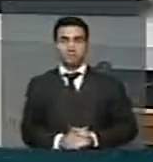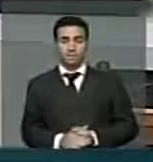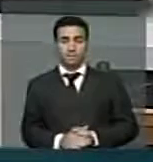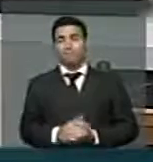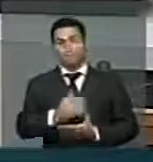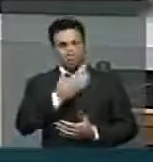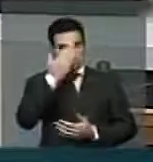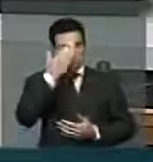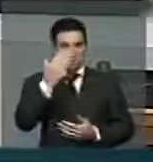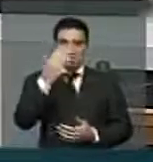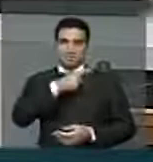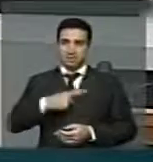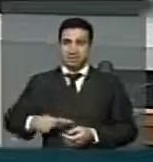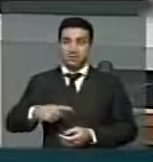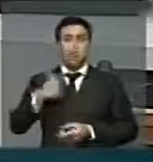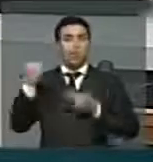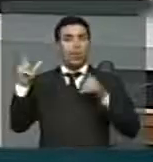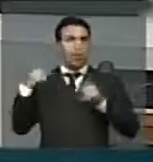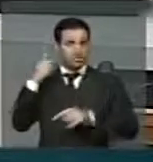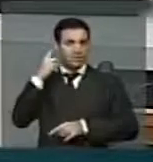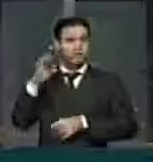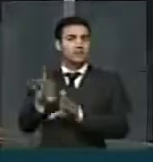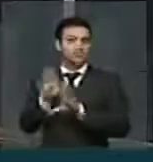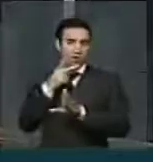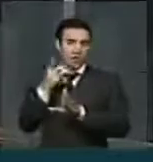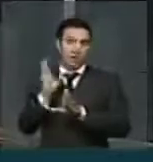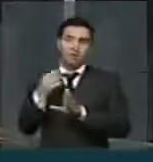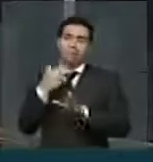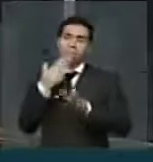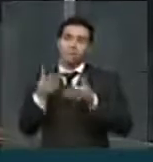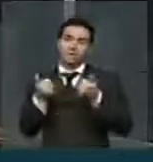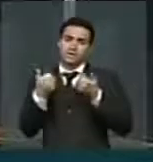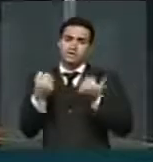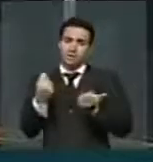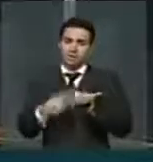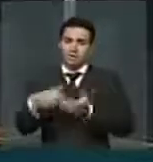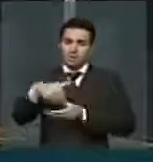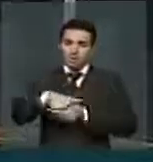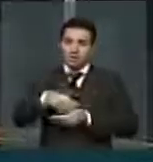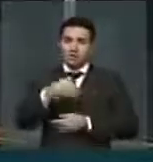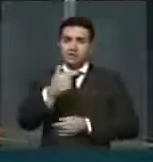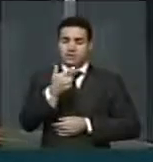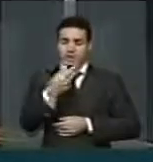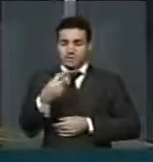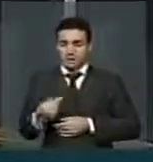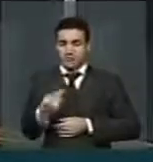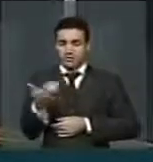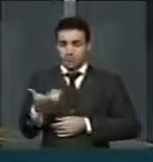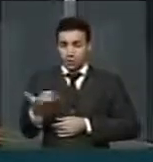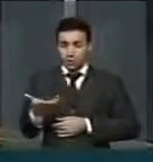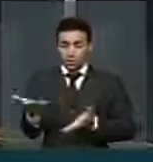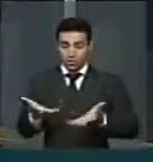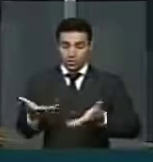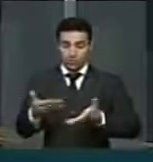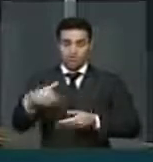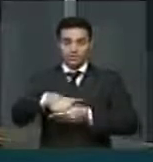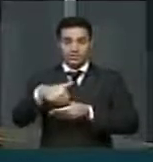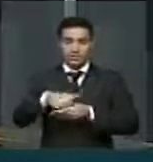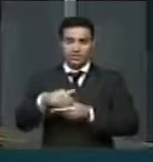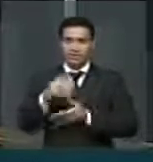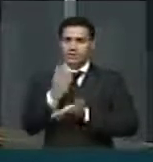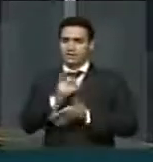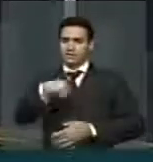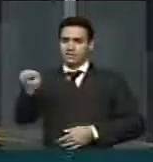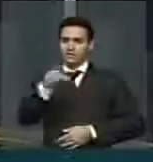Obrigado, presidente. Como outros deputados já fizeram, eu quero aqui fazer um apelo também para votar ainda hoje a PEC 37. Temos que acabar com essa novela e